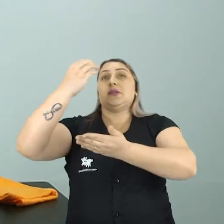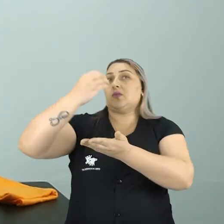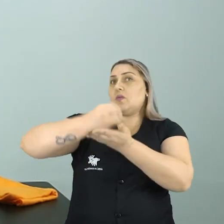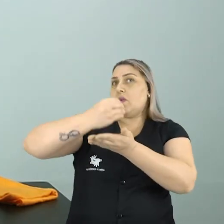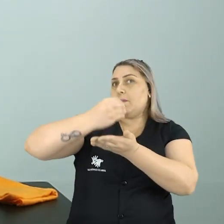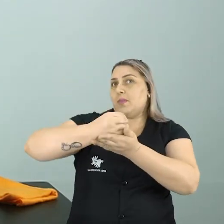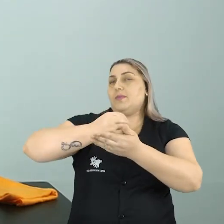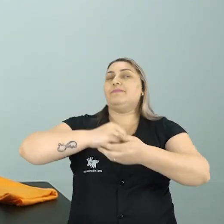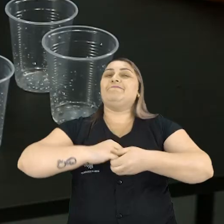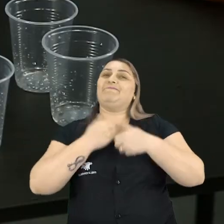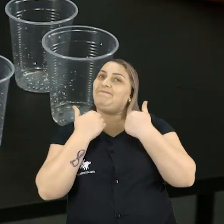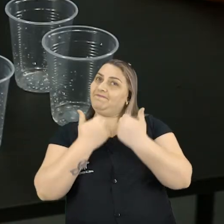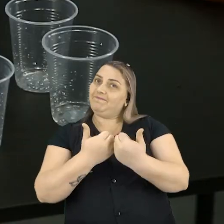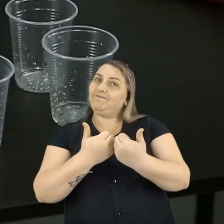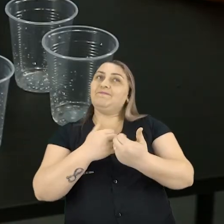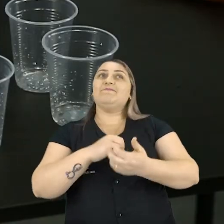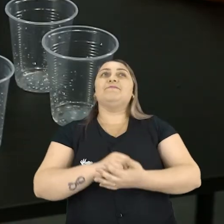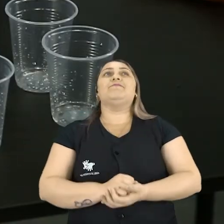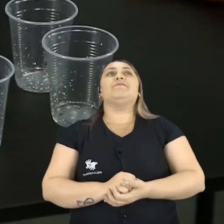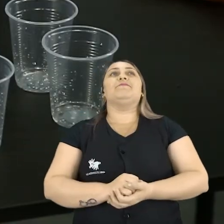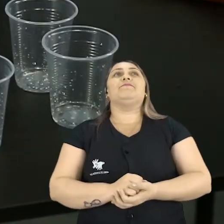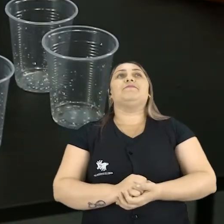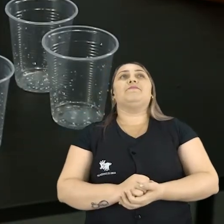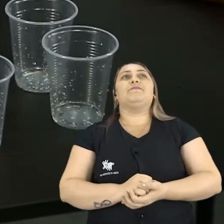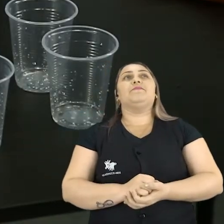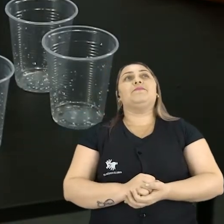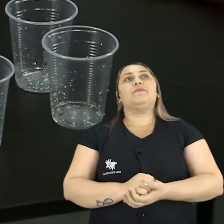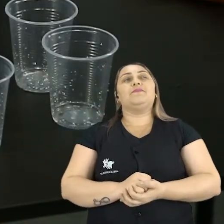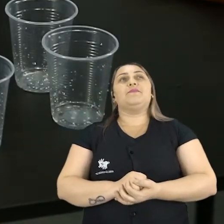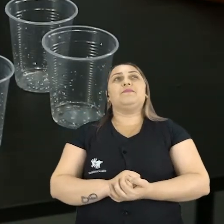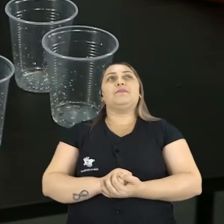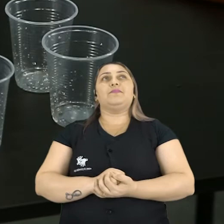5 copinhos Não é isso? Vamos lá comigo?